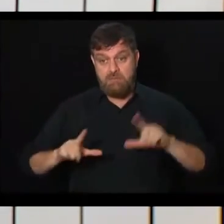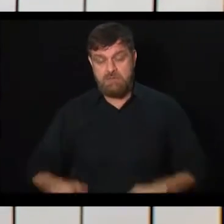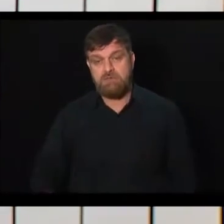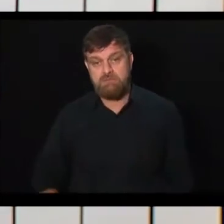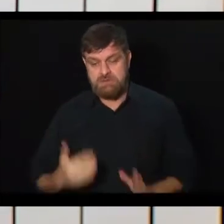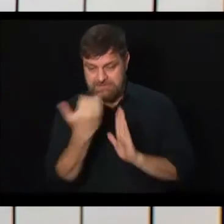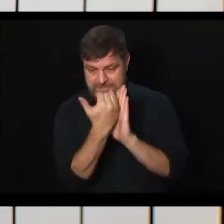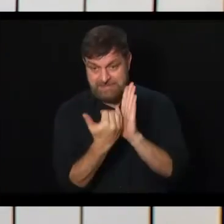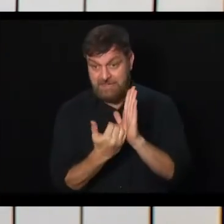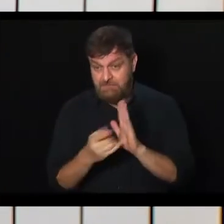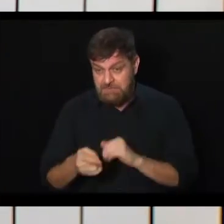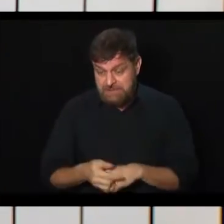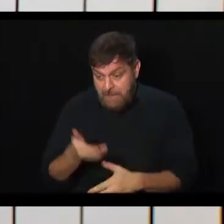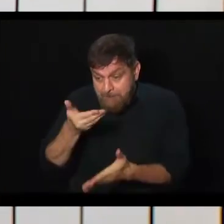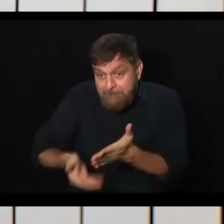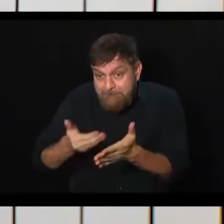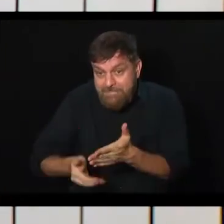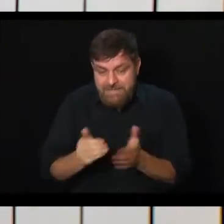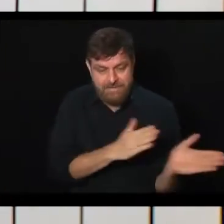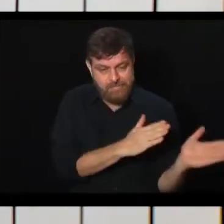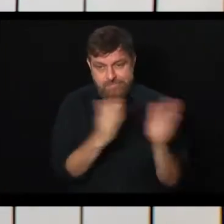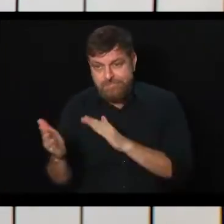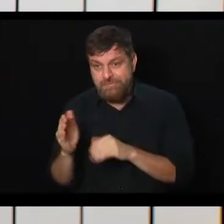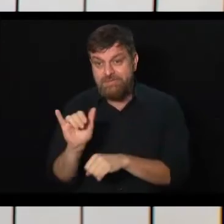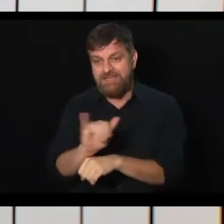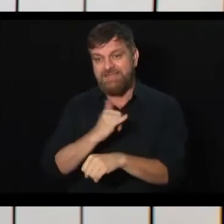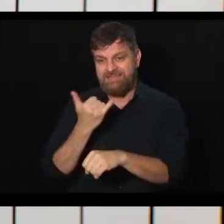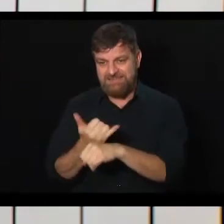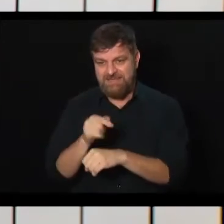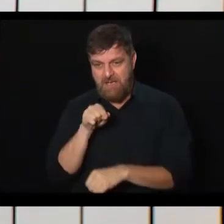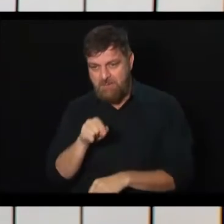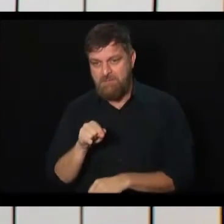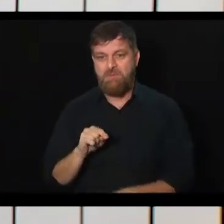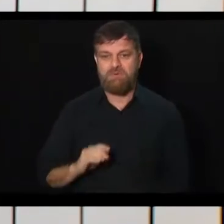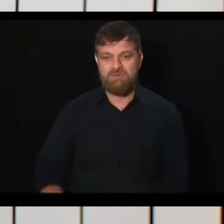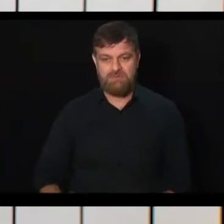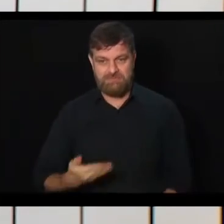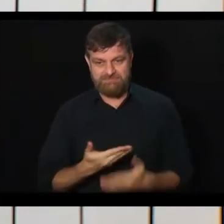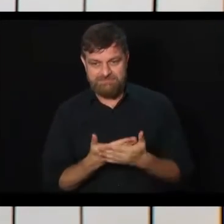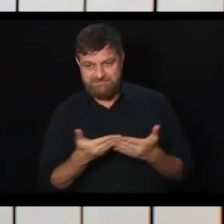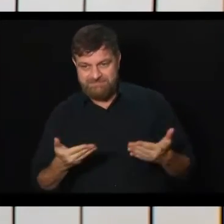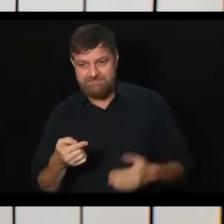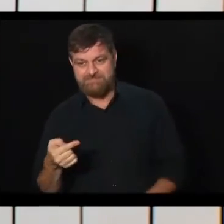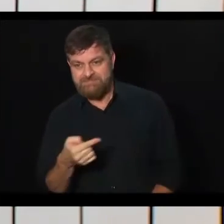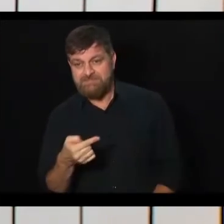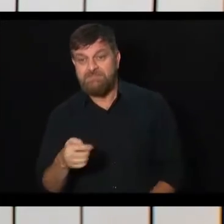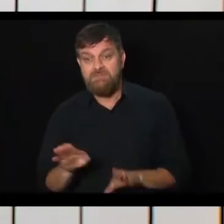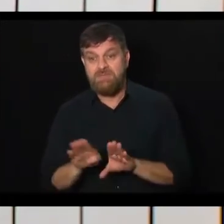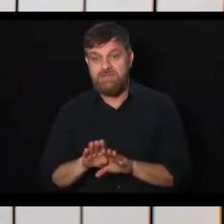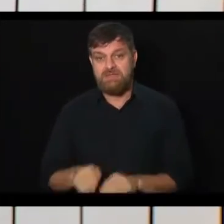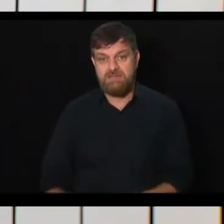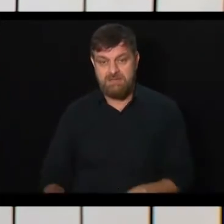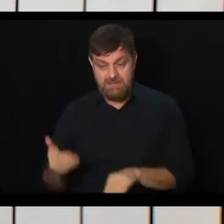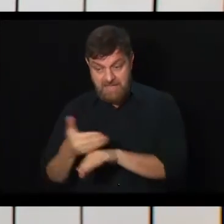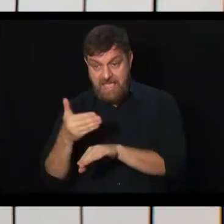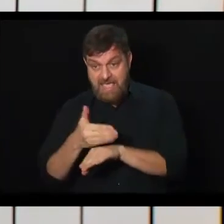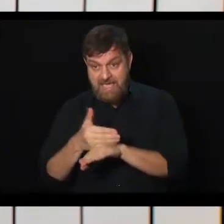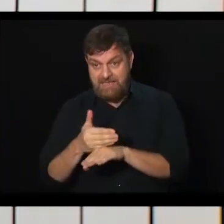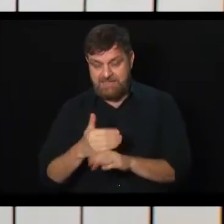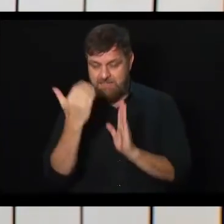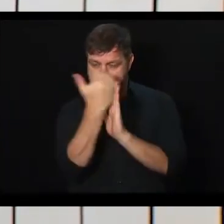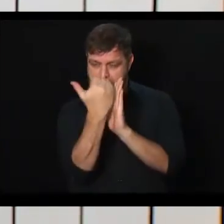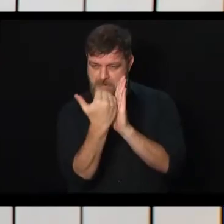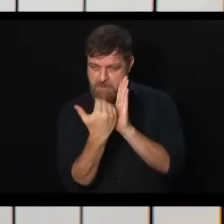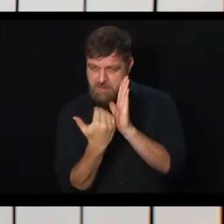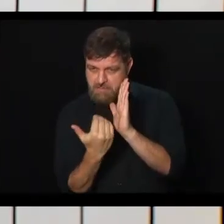não assistiu o nosso programa por inteiro, acesse o youtube.com.br entra na playlist do Questão de Ordem